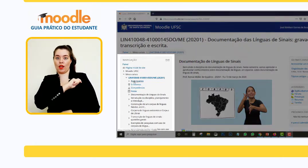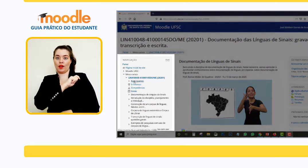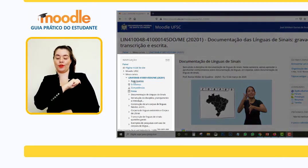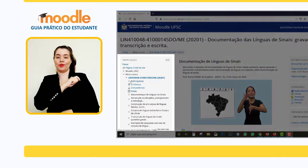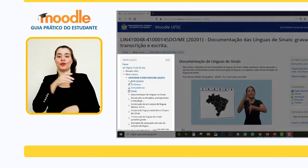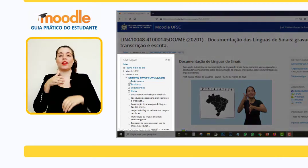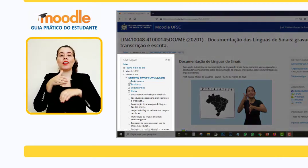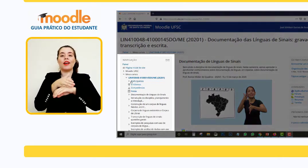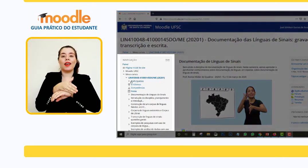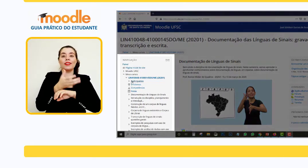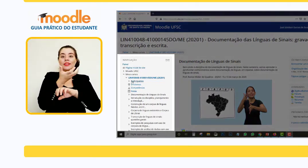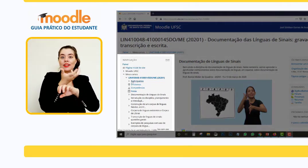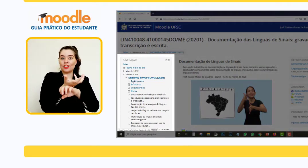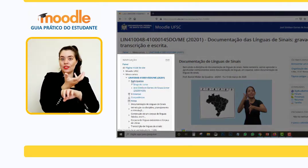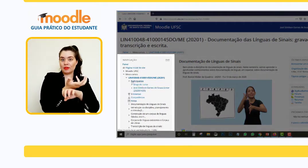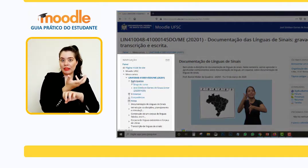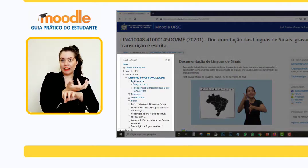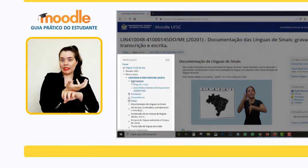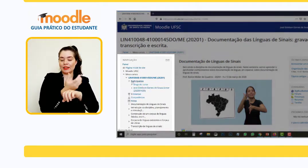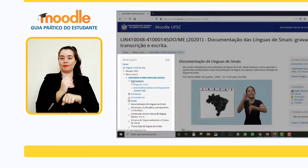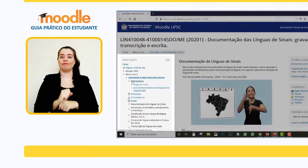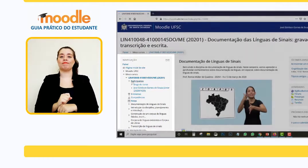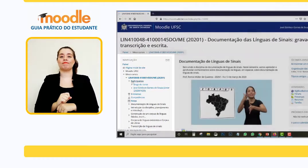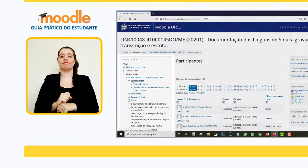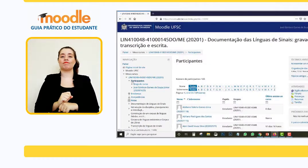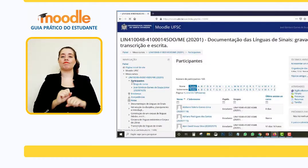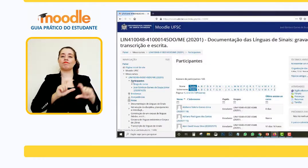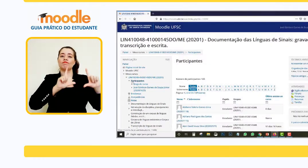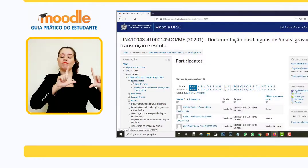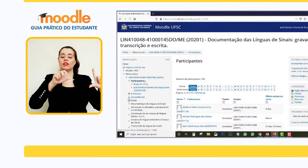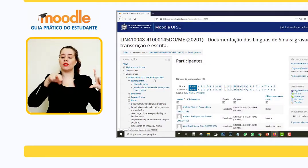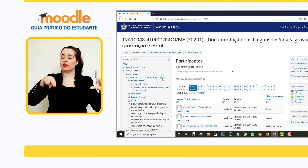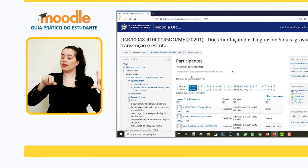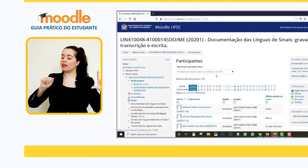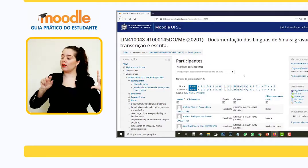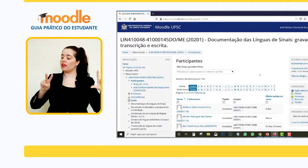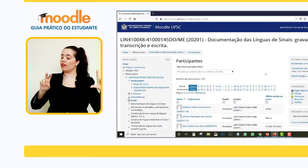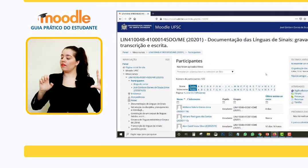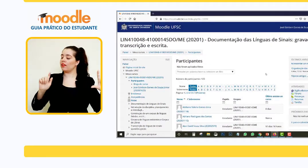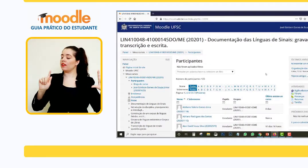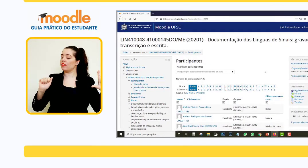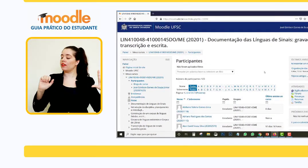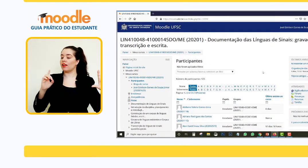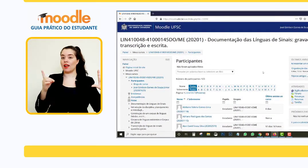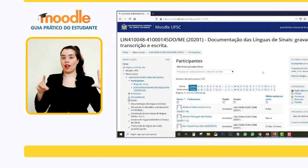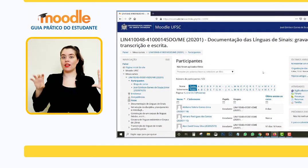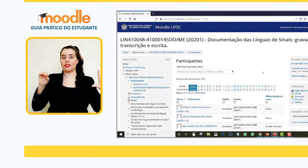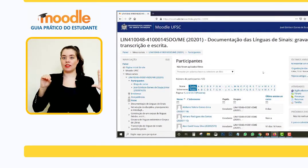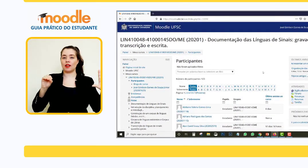colega, entre na sua disciplina e vá no menu navegação em participantes.